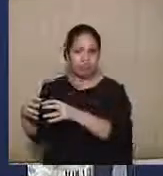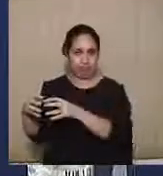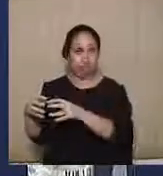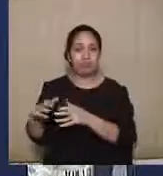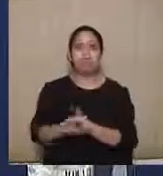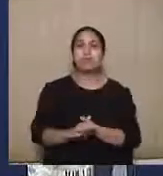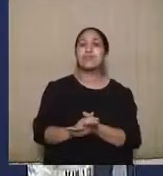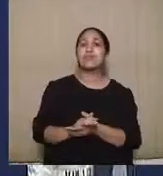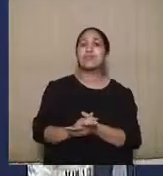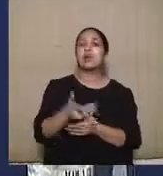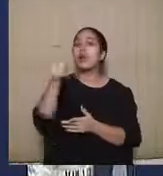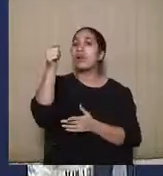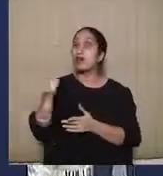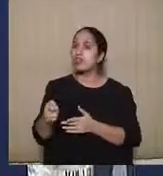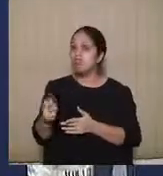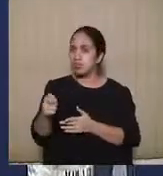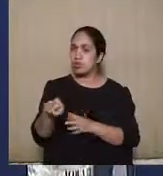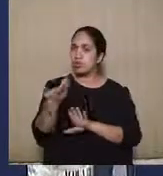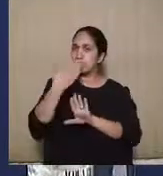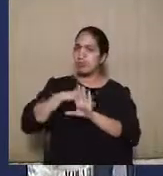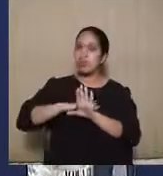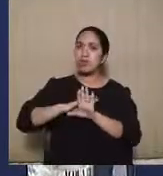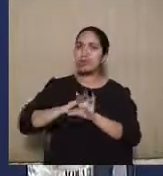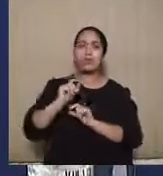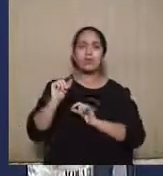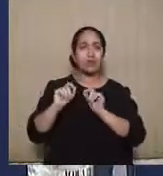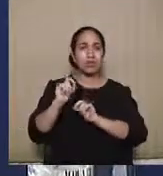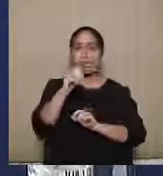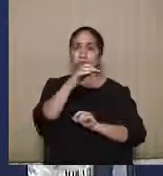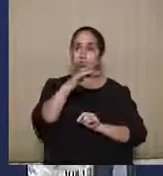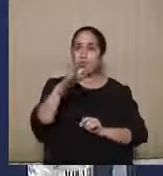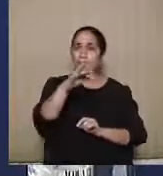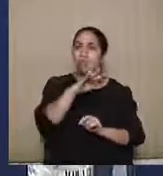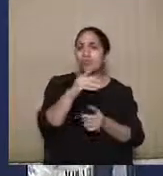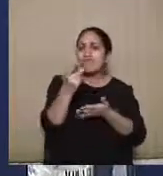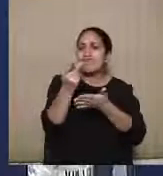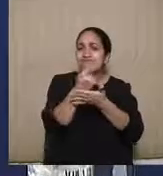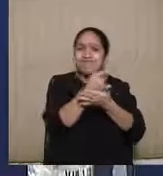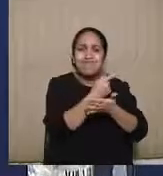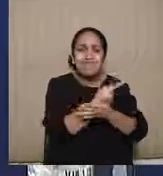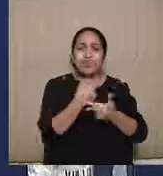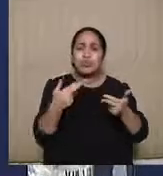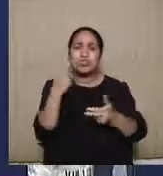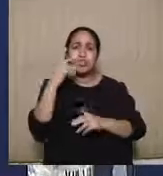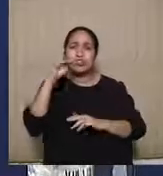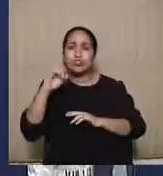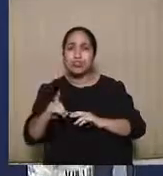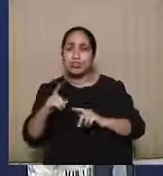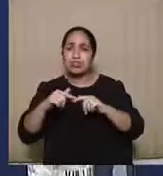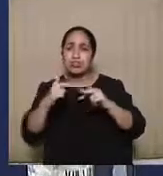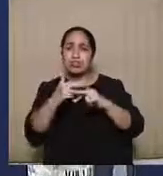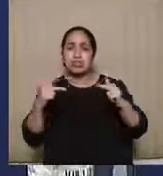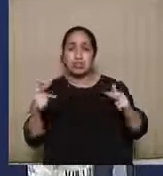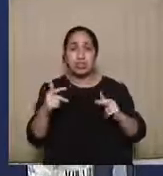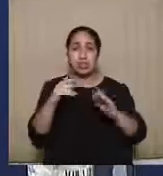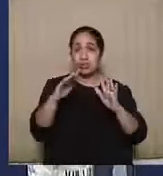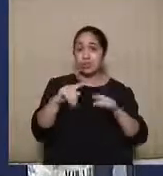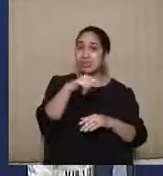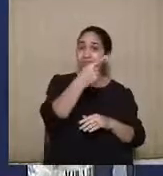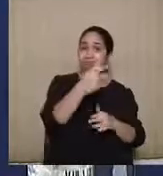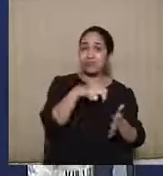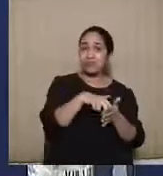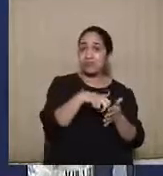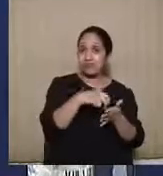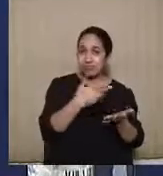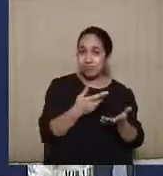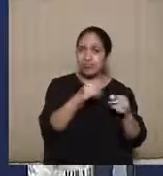Então, a legitimidade passiva vai ser de todo aquele que violar uma norma de direito material e que tem alguma consequência importante para direito